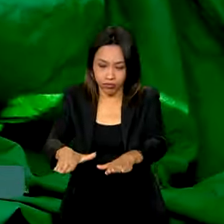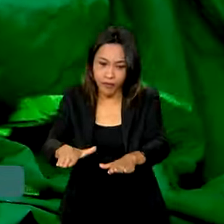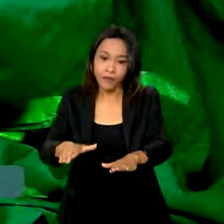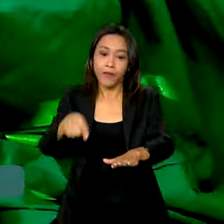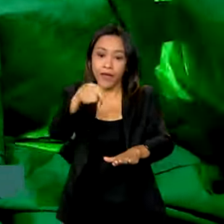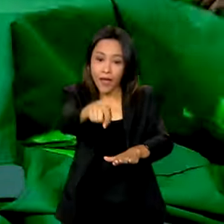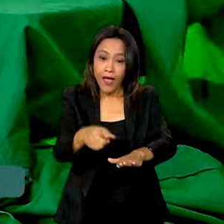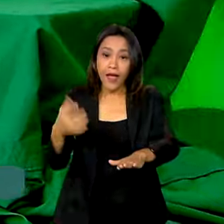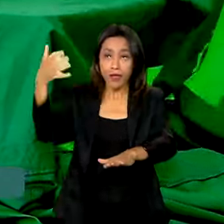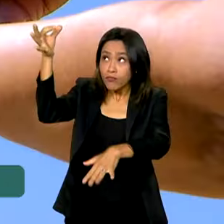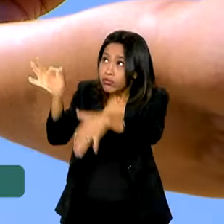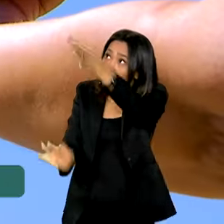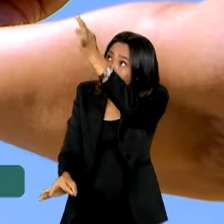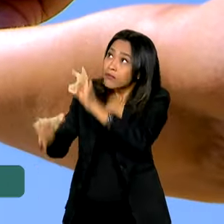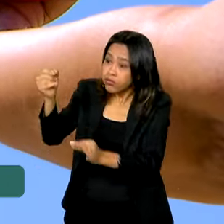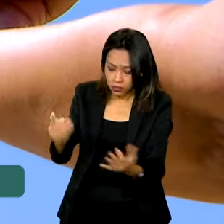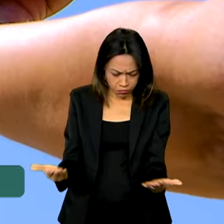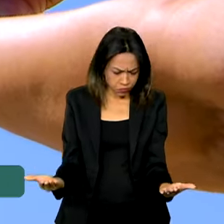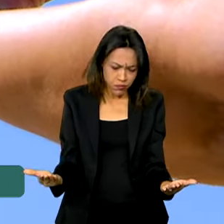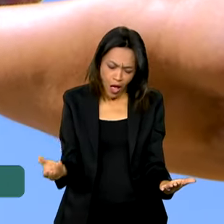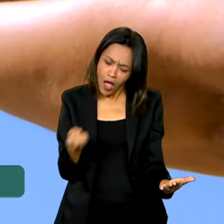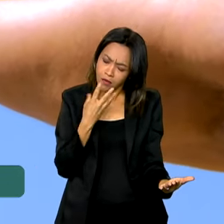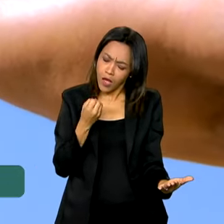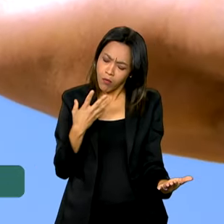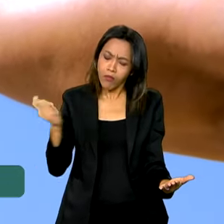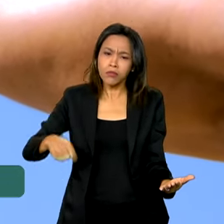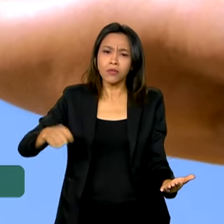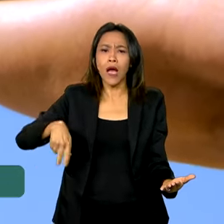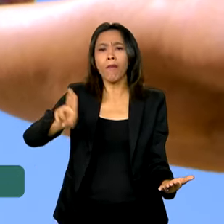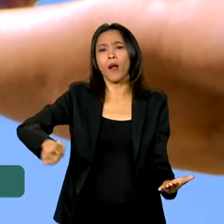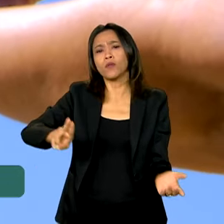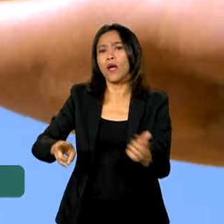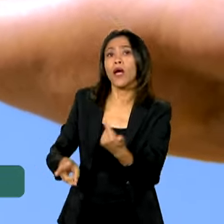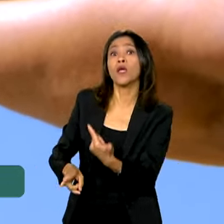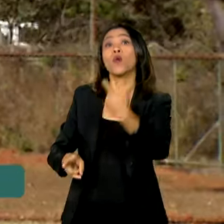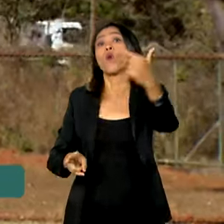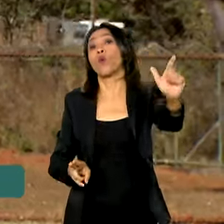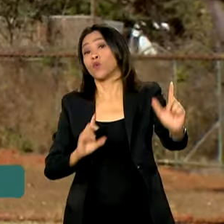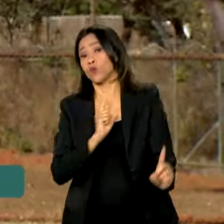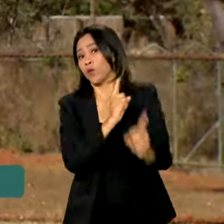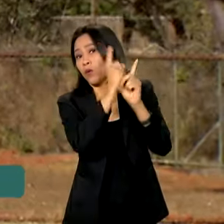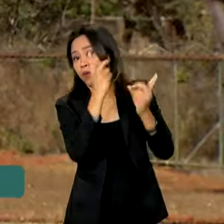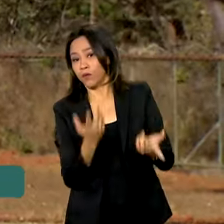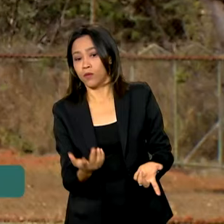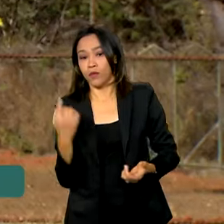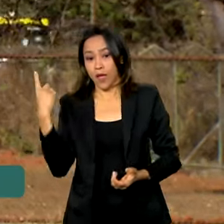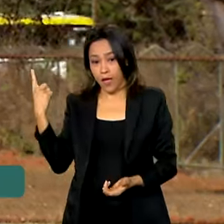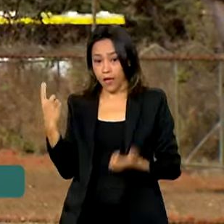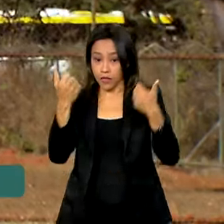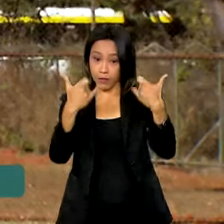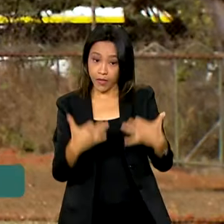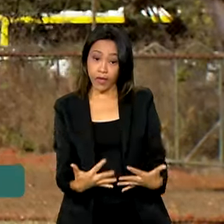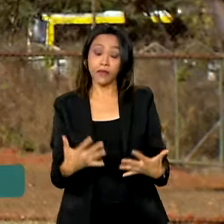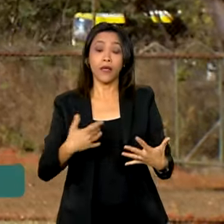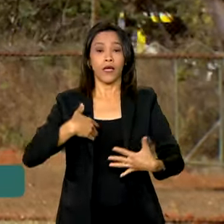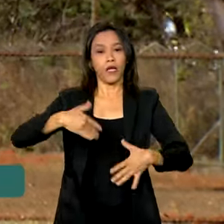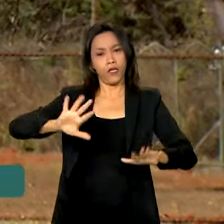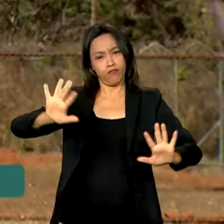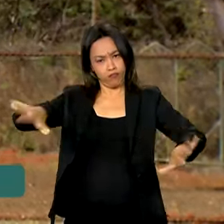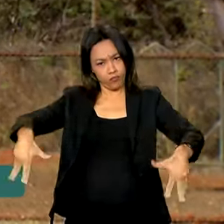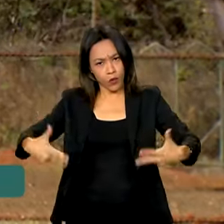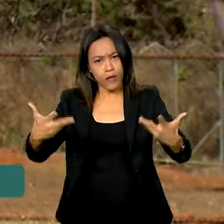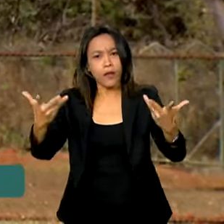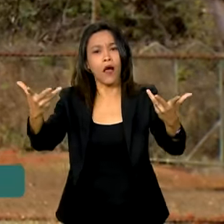descem do mastro em boas condições, ainda podem ser usadas em outros eventos. Geralmente a gente utiliza em solenidades, né?